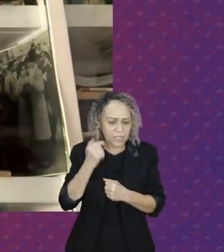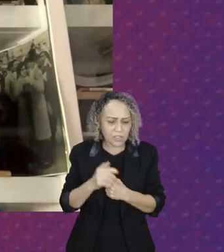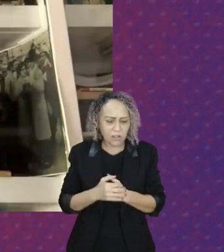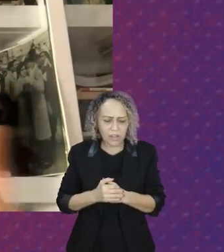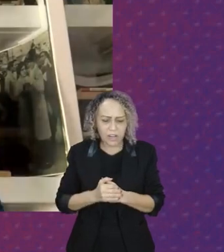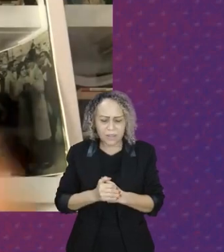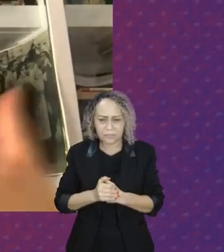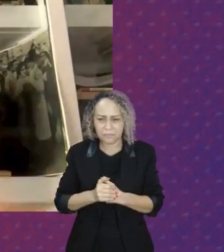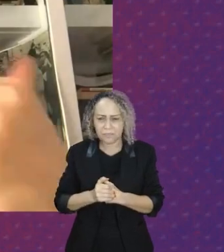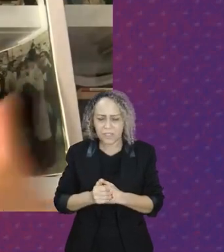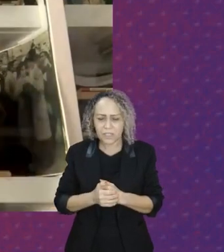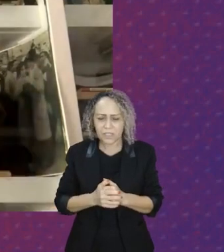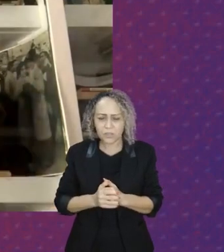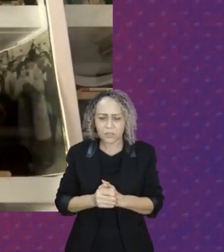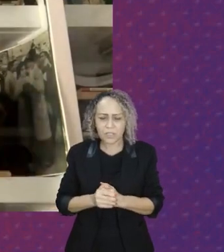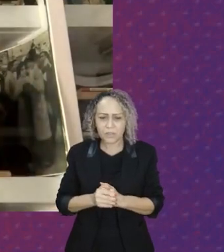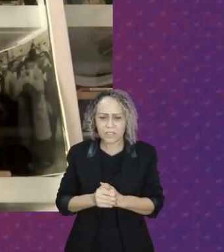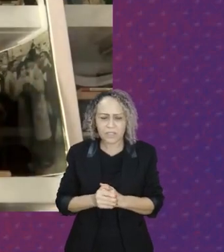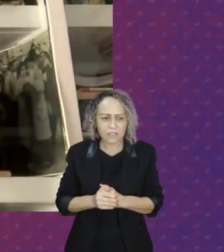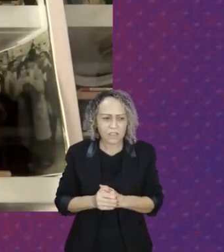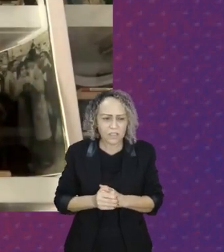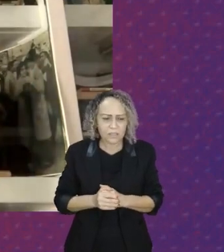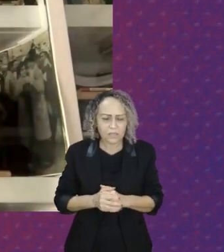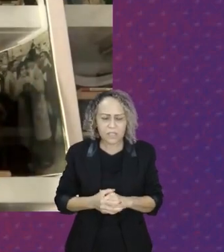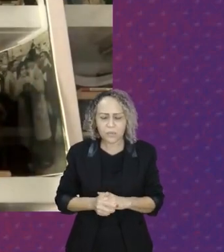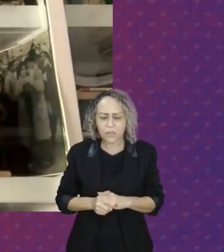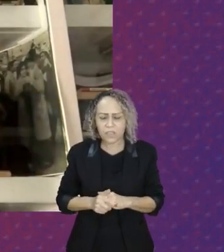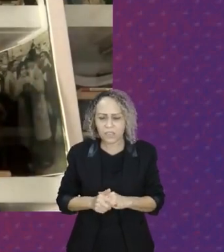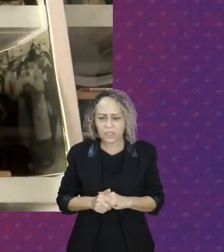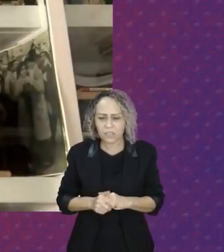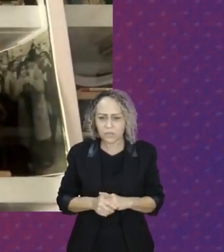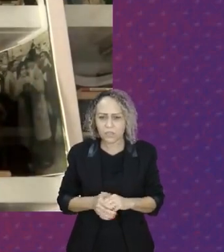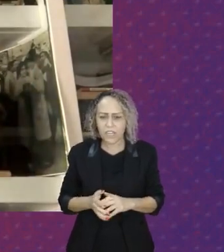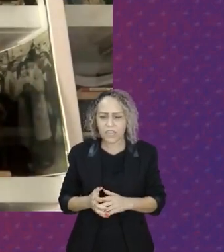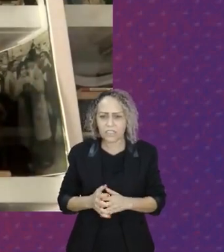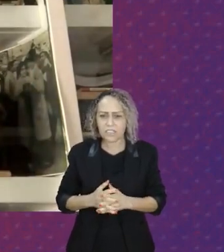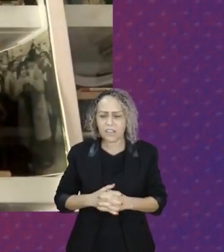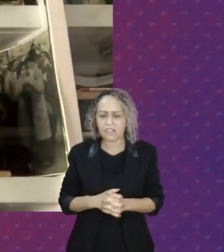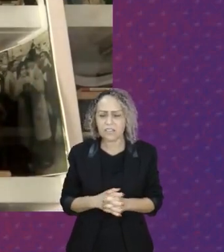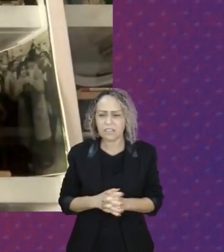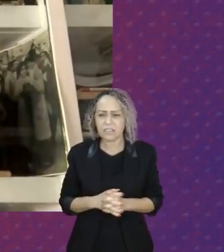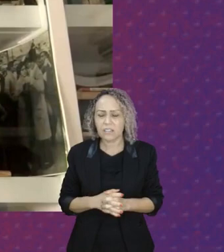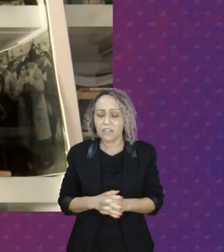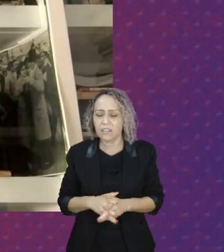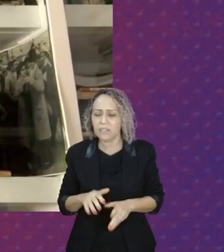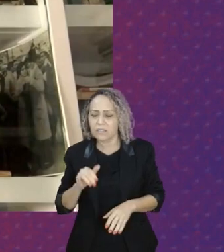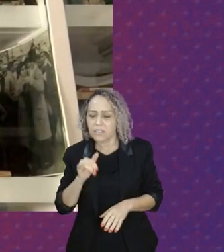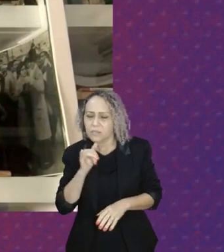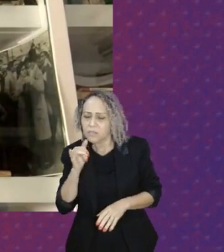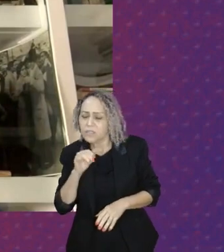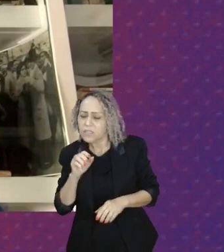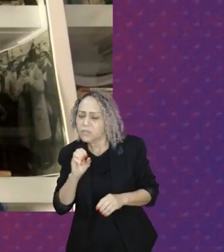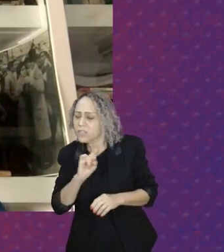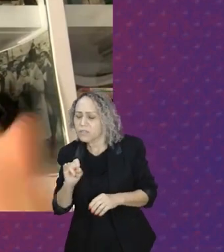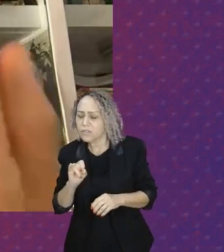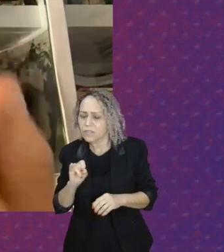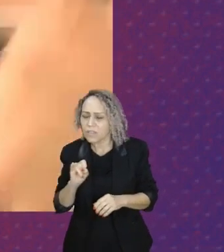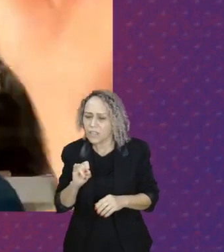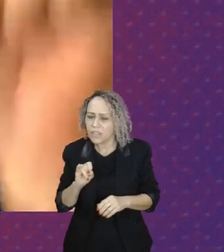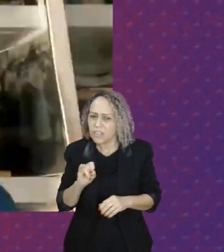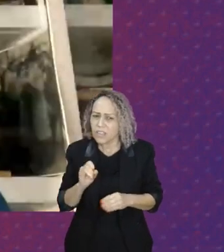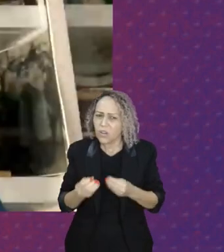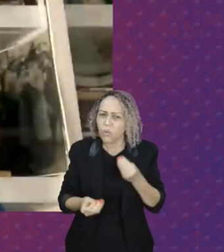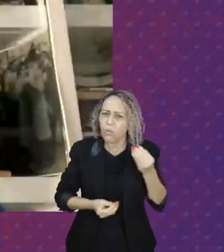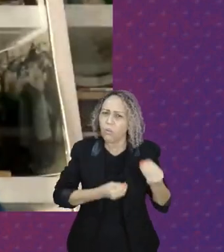trabalhadores, e tirando cada vez mais. E se isso não tiver um breque, não vai mudar. O